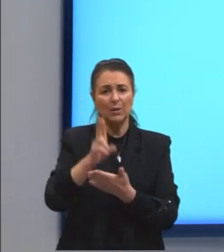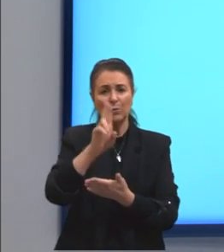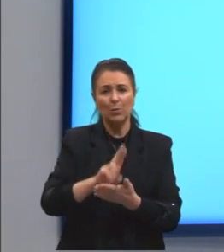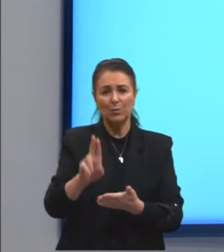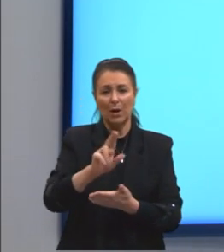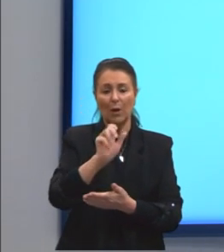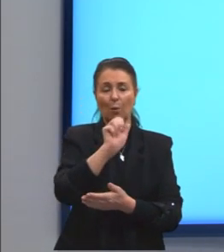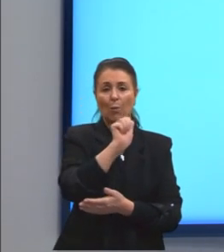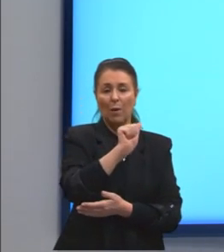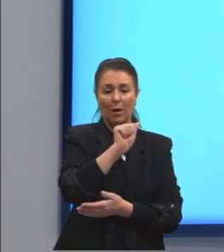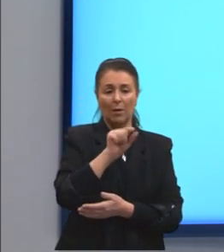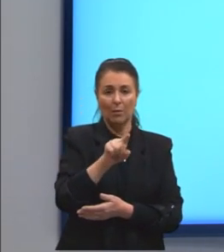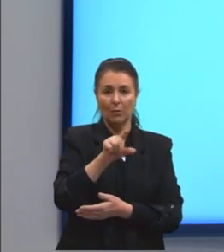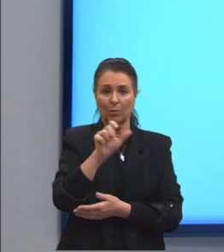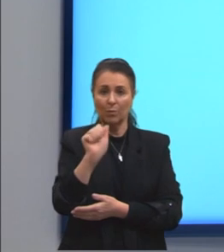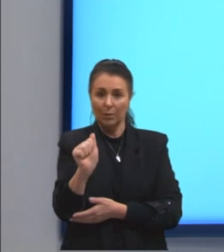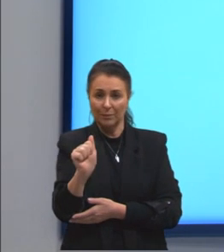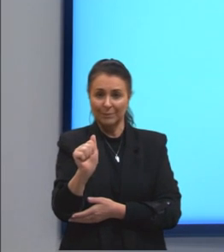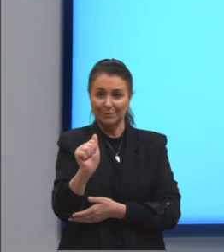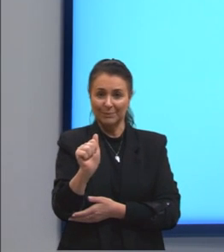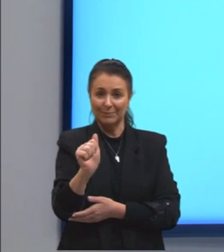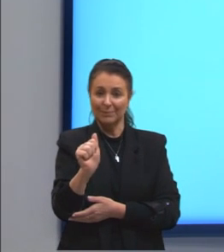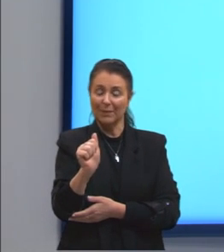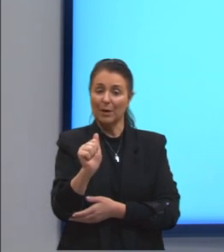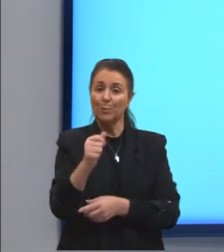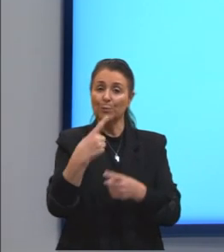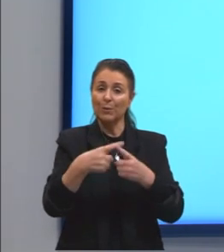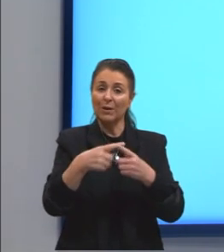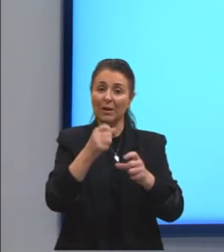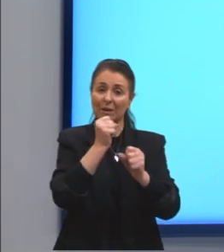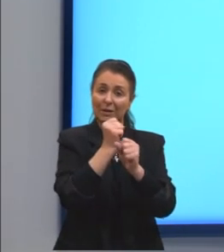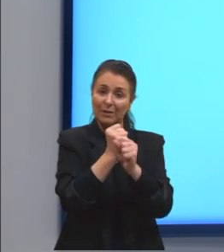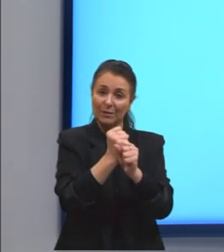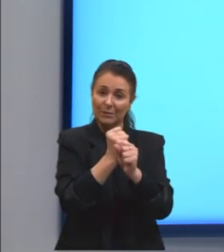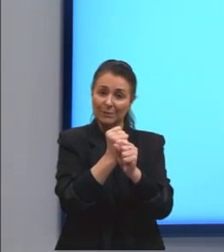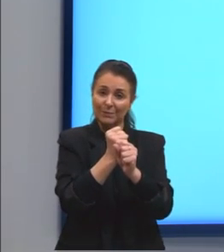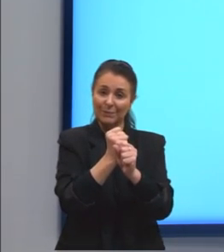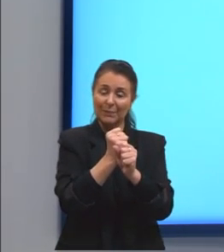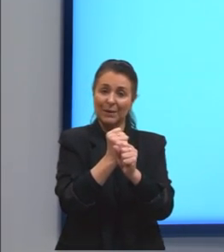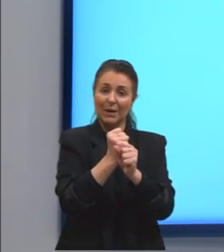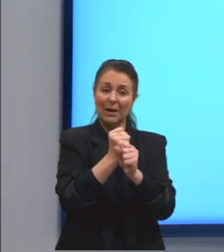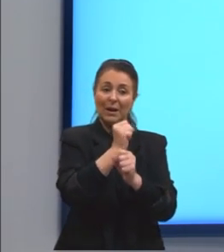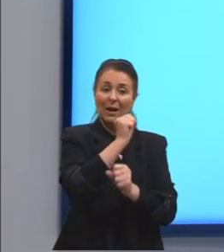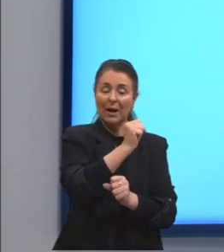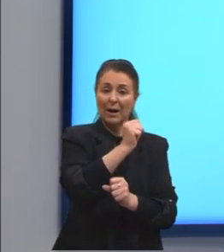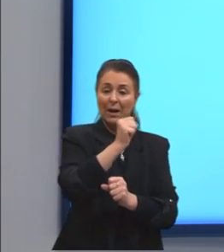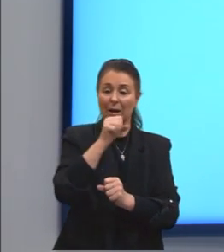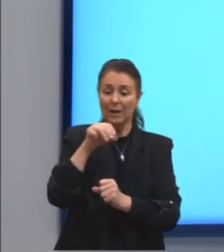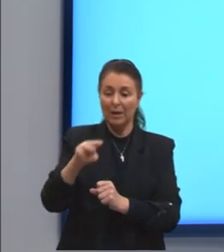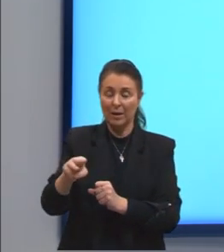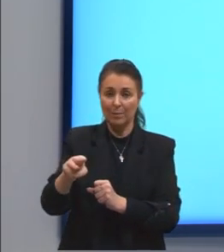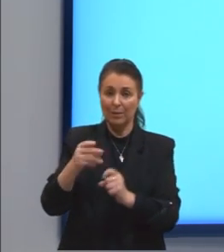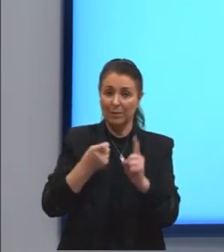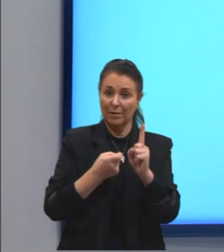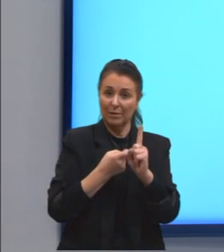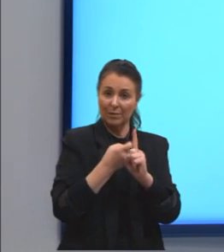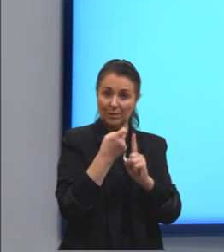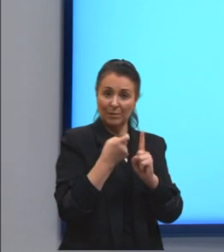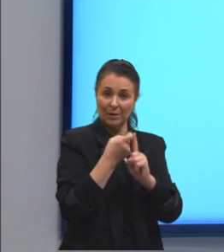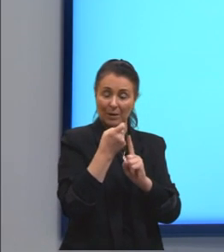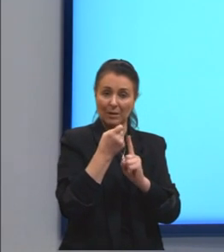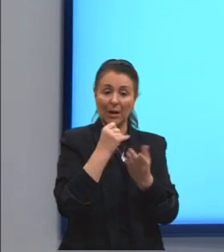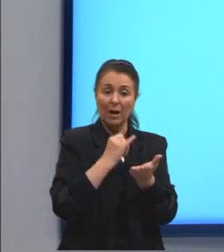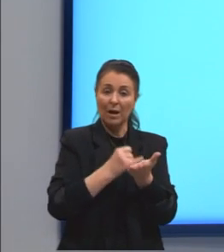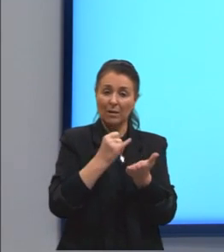ao ano, fica A, A, ao mês, A, M. Mas a taxa, ela pode variar.